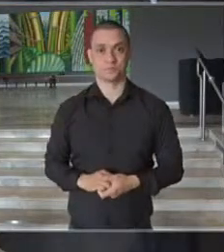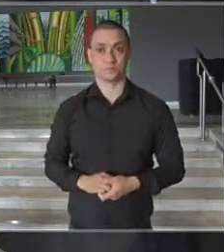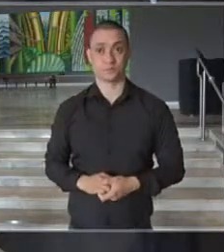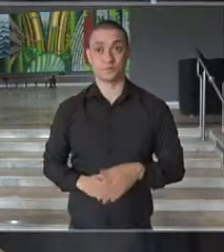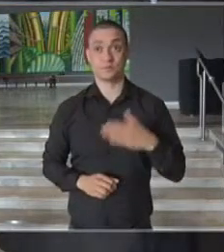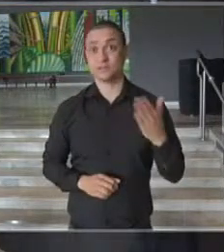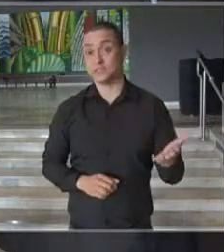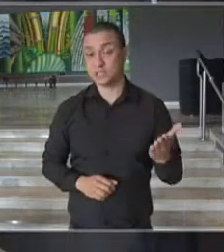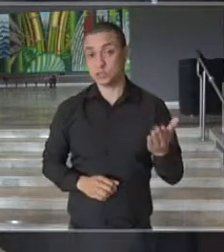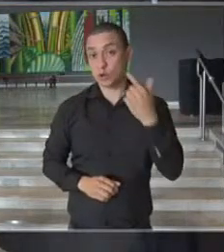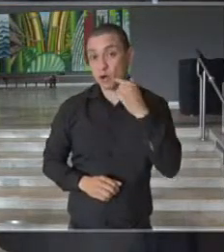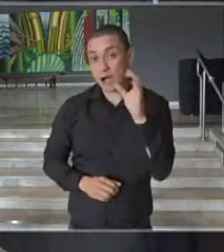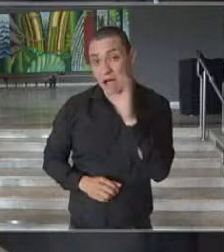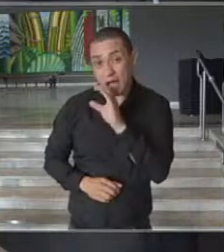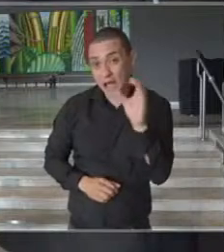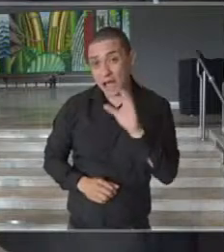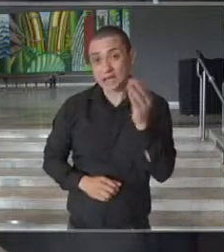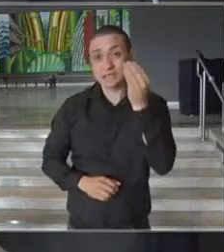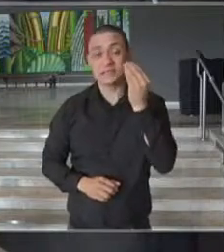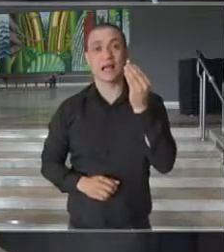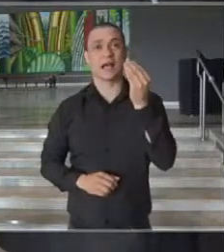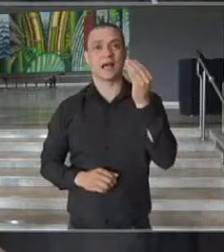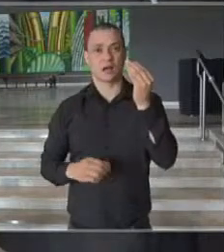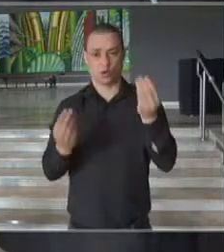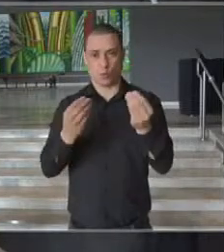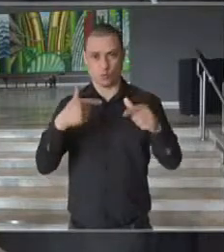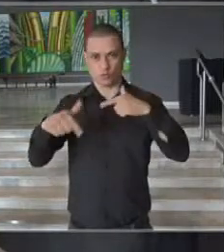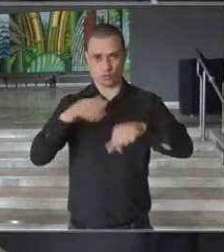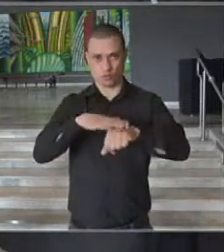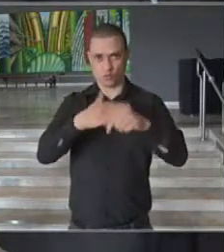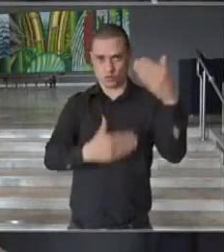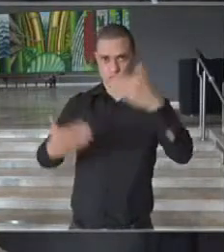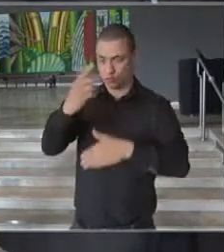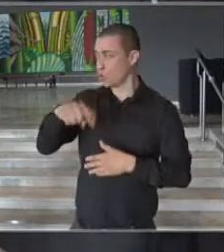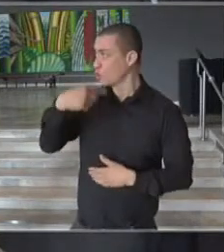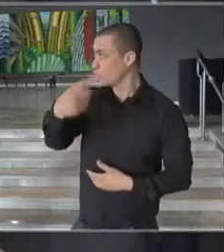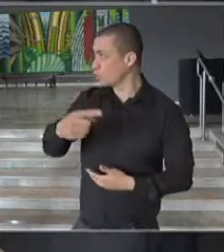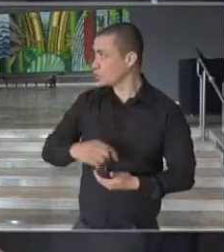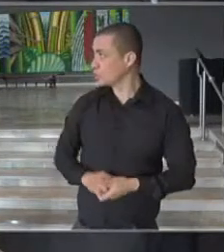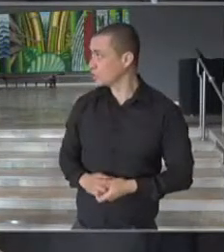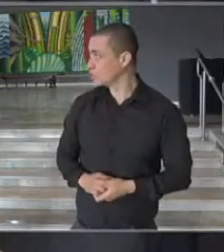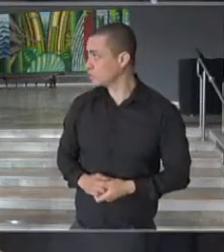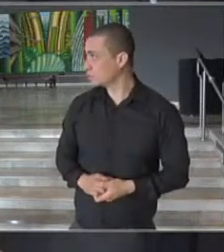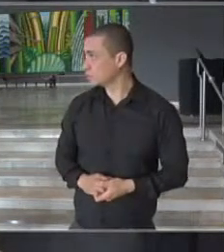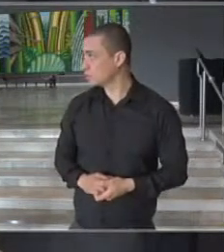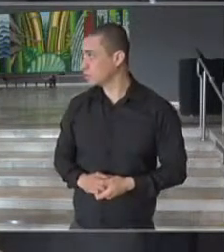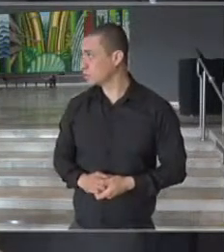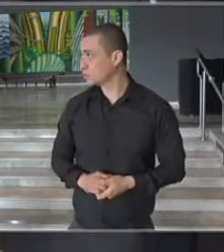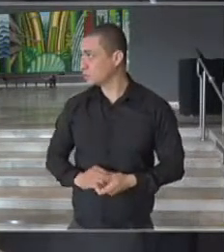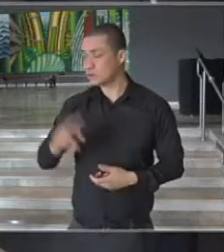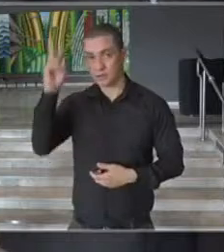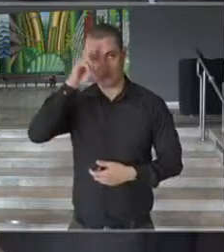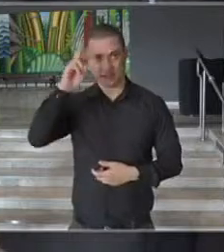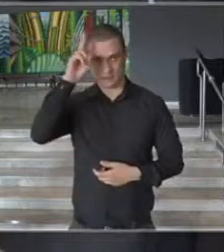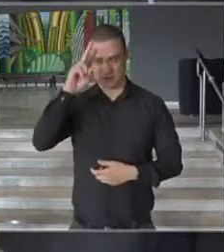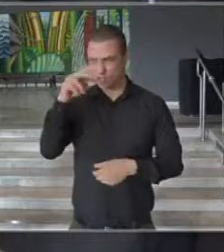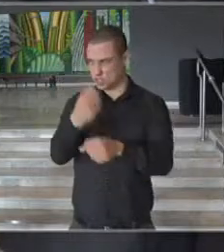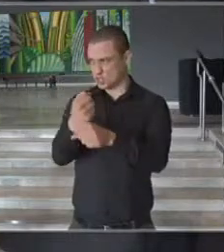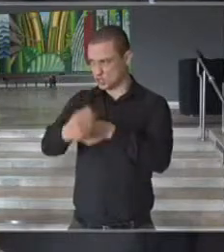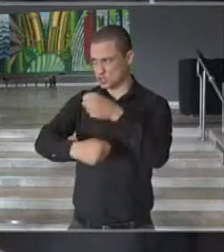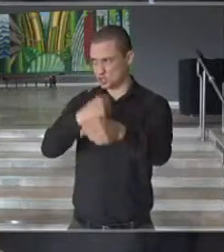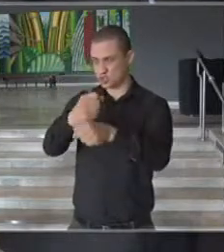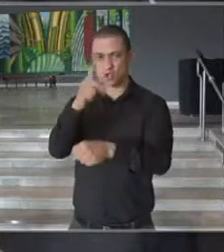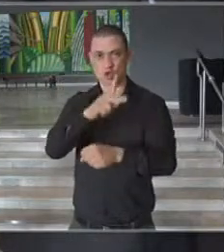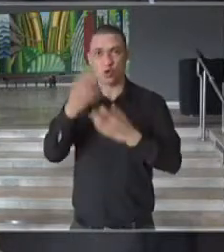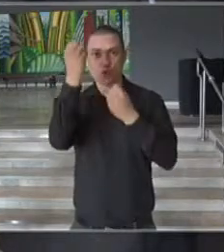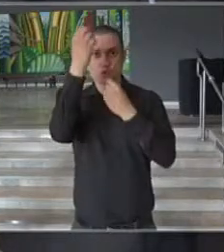explicar rapidamente qual é o formato de funcionamento. Pode passar? Lembrando que a inclusão digital, isso está no Plano Nacional